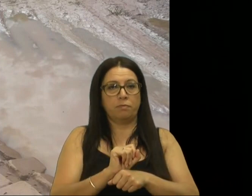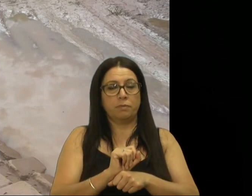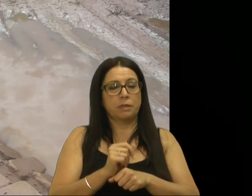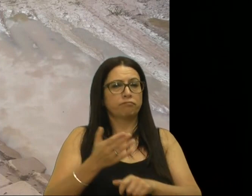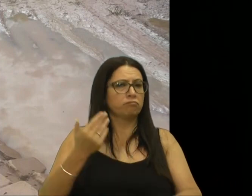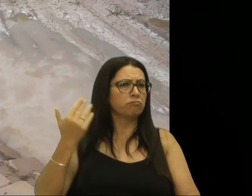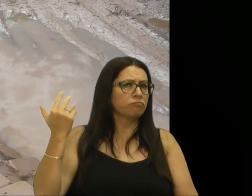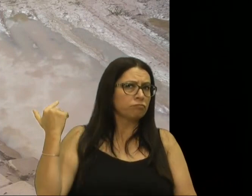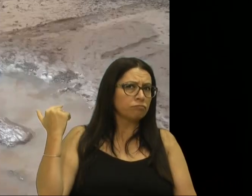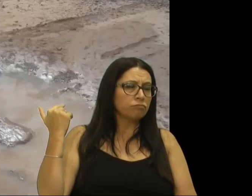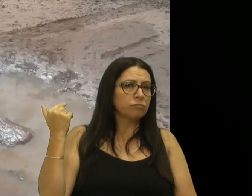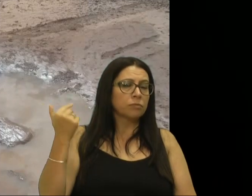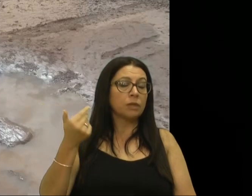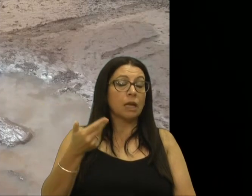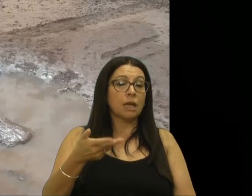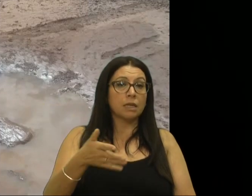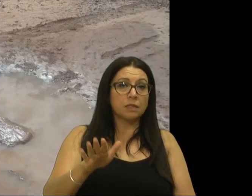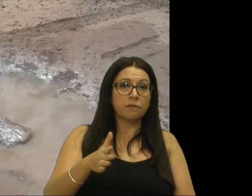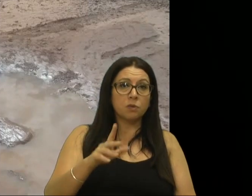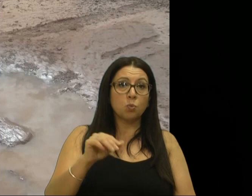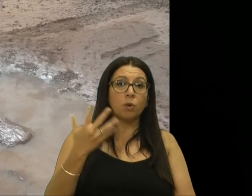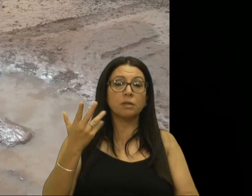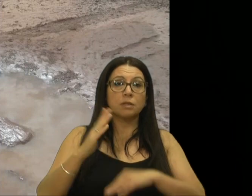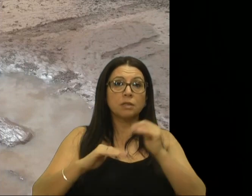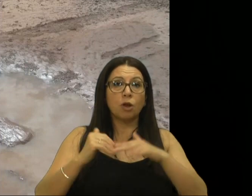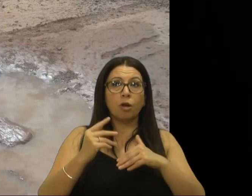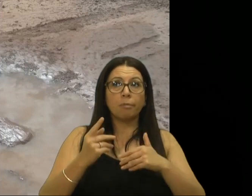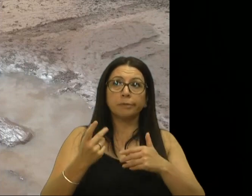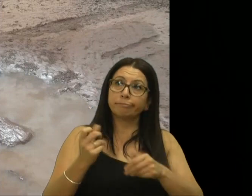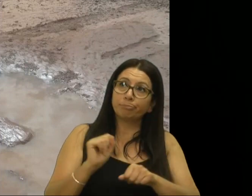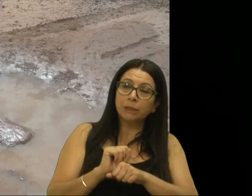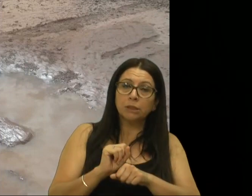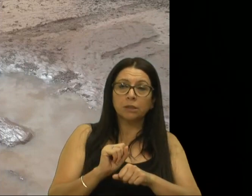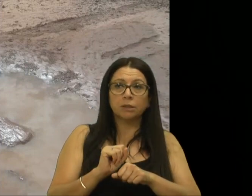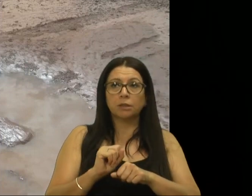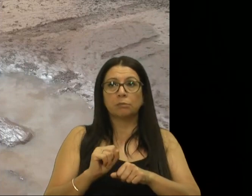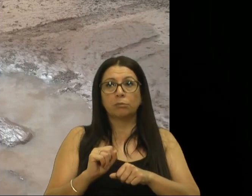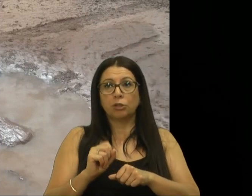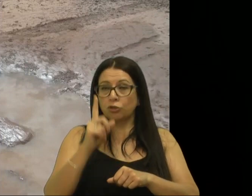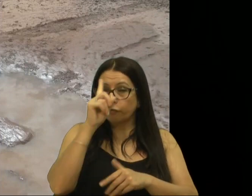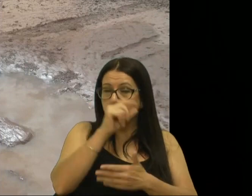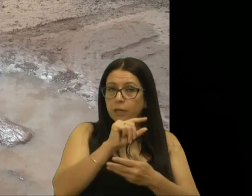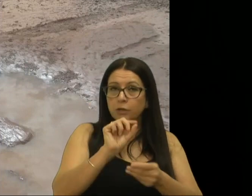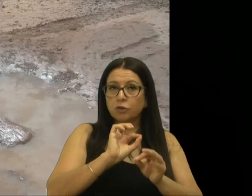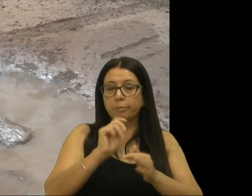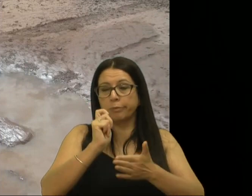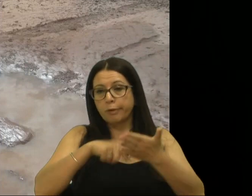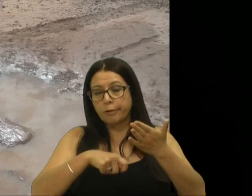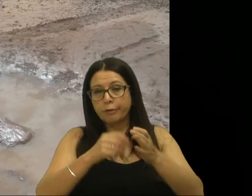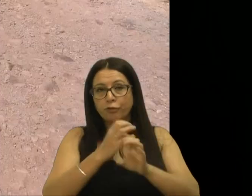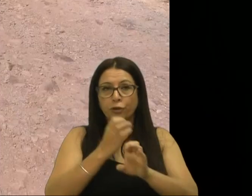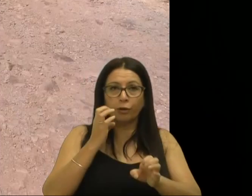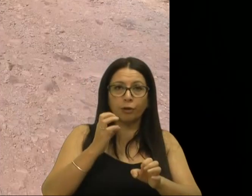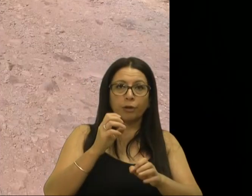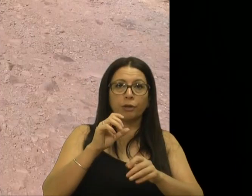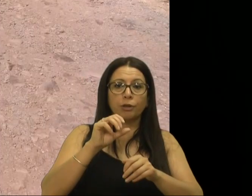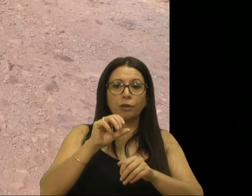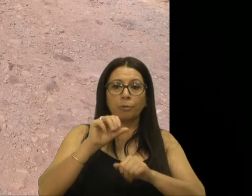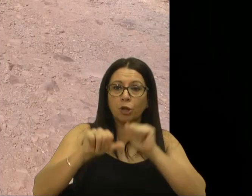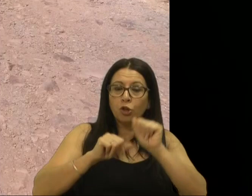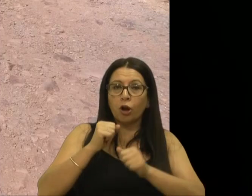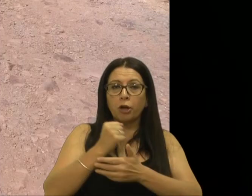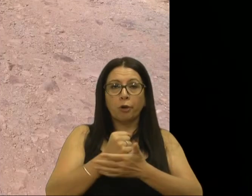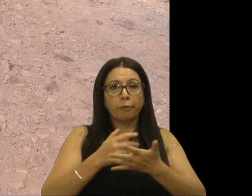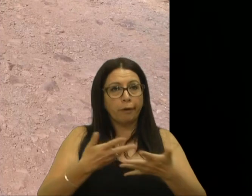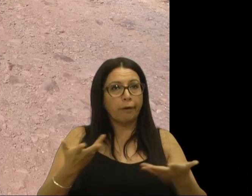atrás, muitas vezes, quantas obras pararam por dificuldades de engenharia, por uma renovação do projeto, por